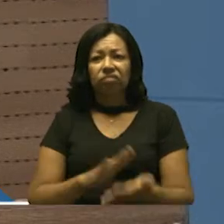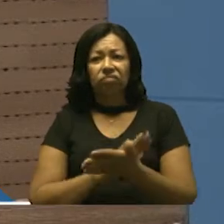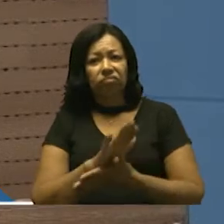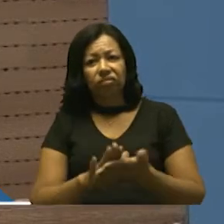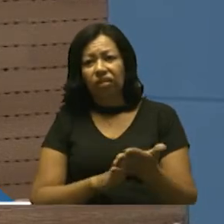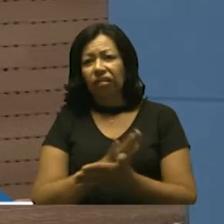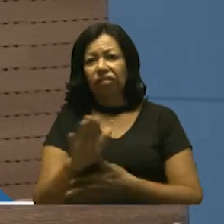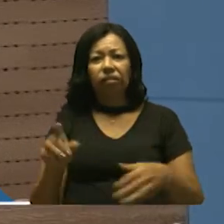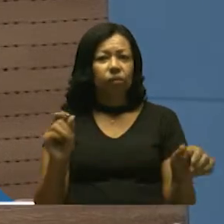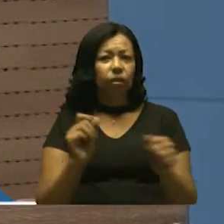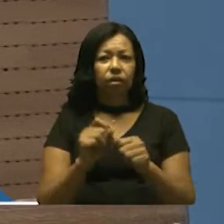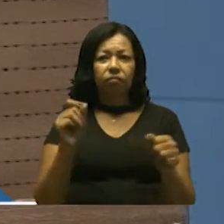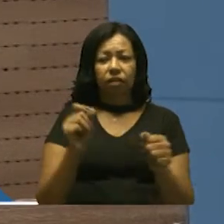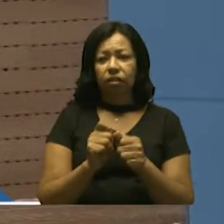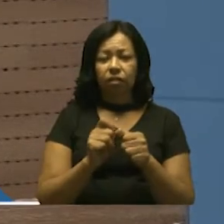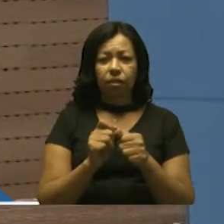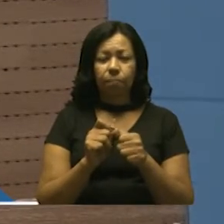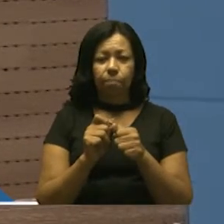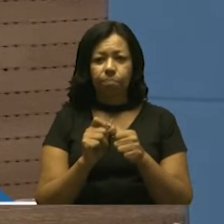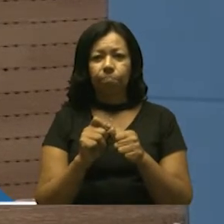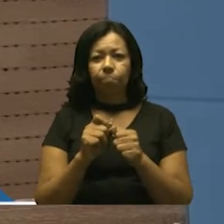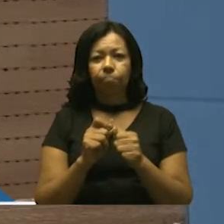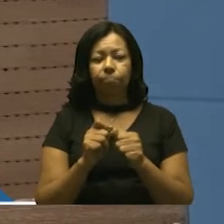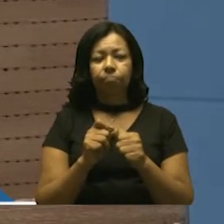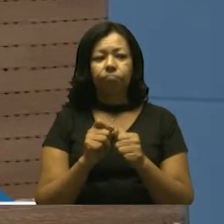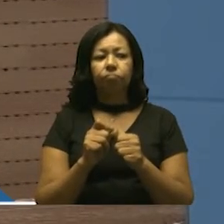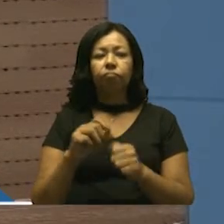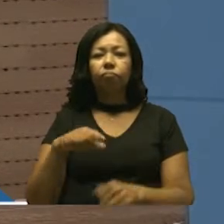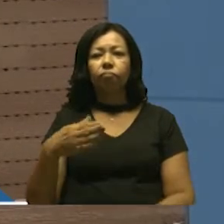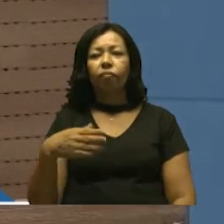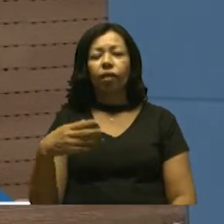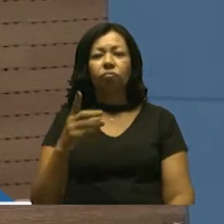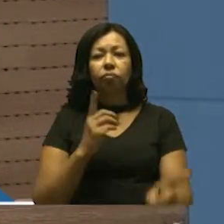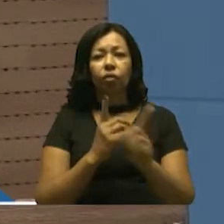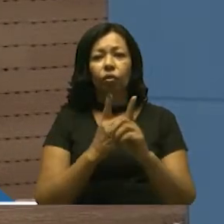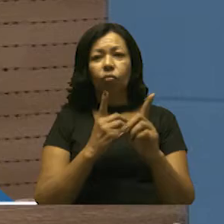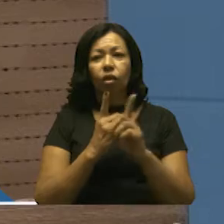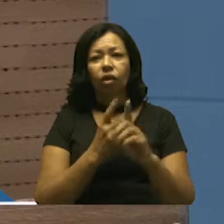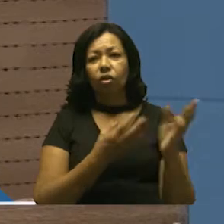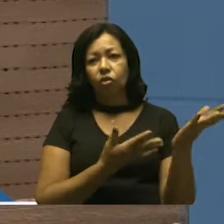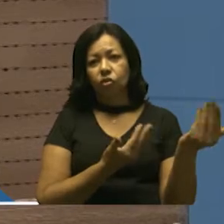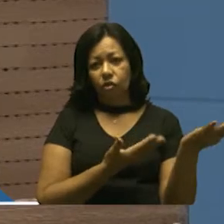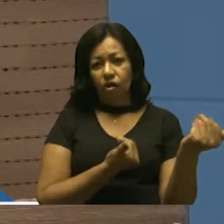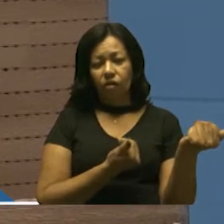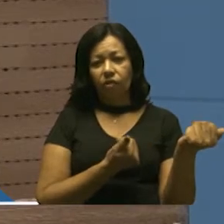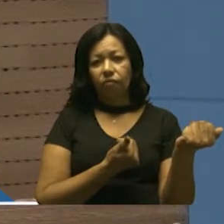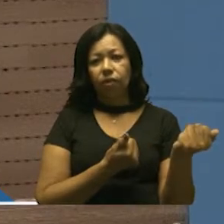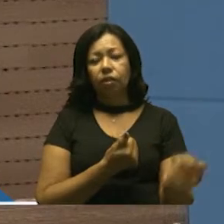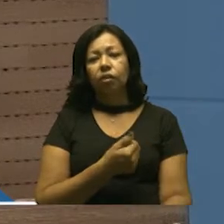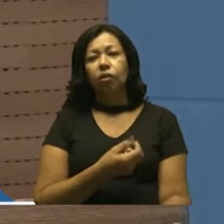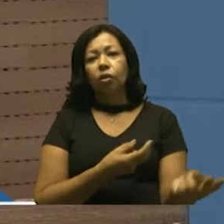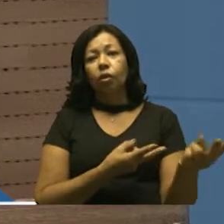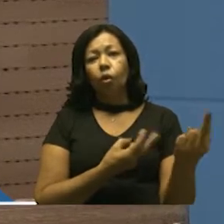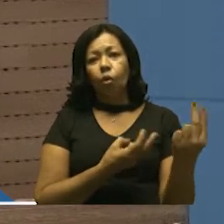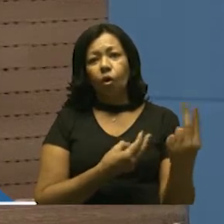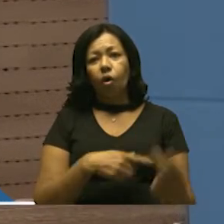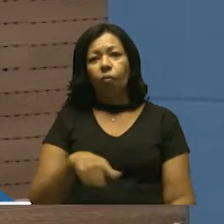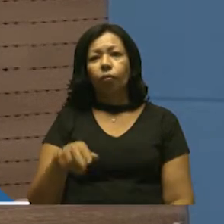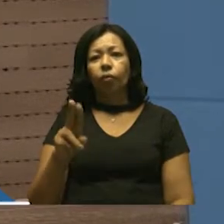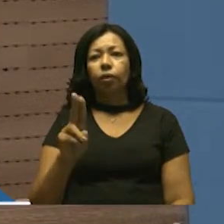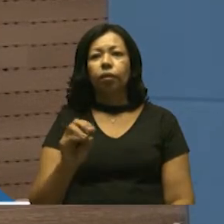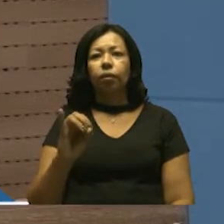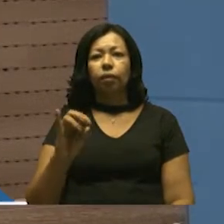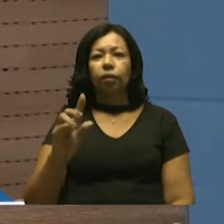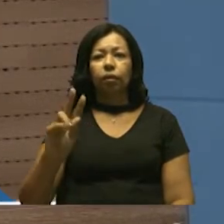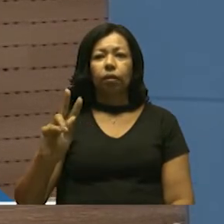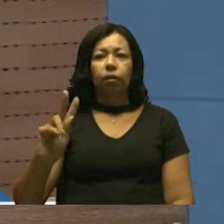fazer. E, quando a gente encontra jovens como o Guilherme, ele tem este grupo, Ideologia Letal,